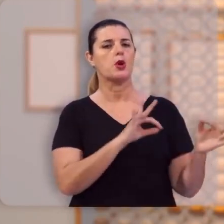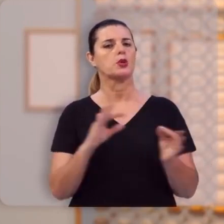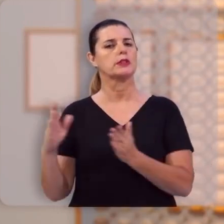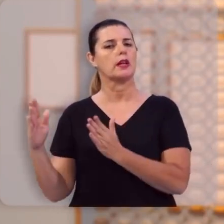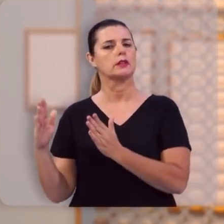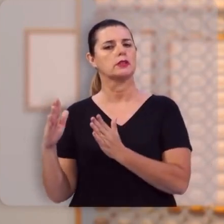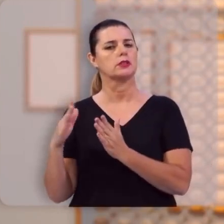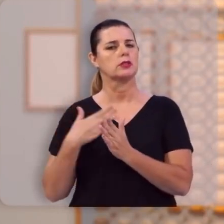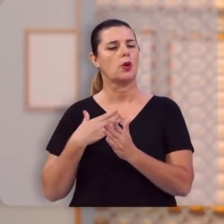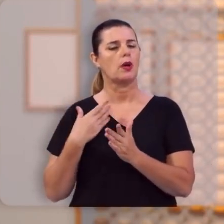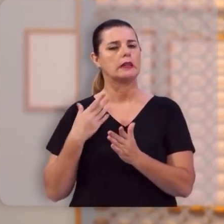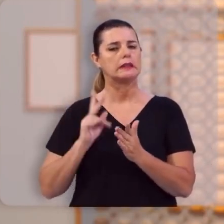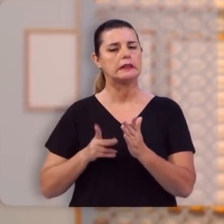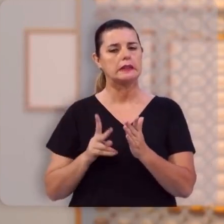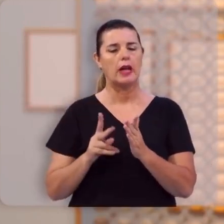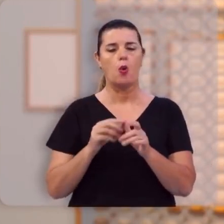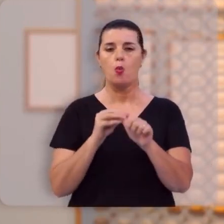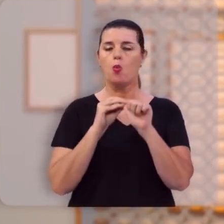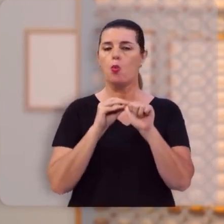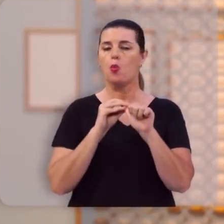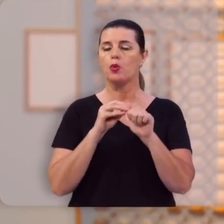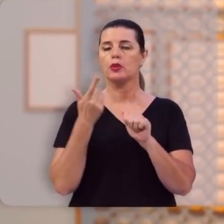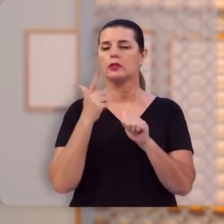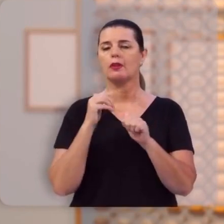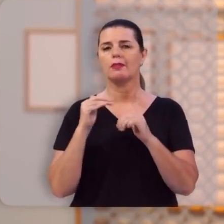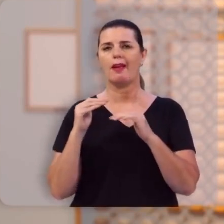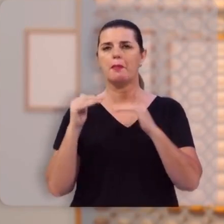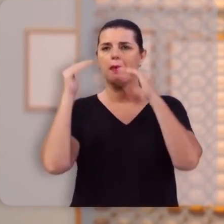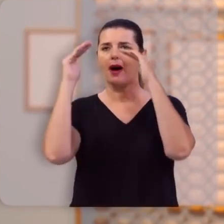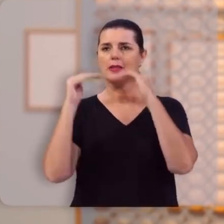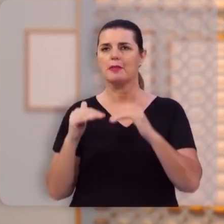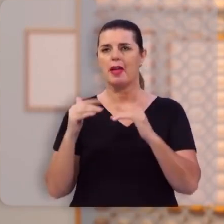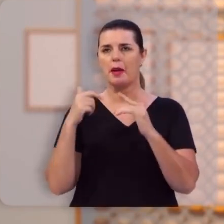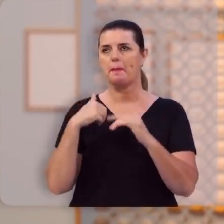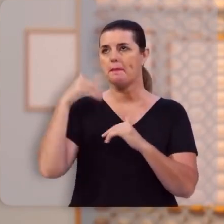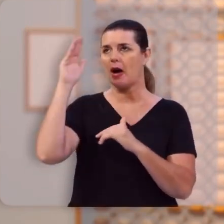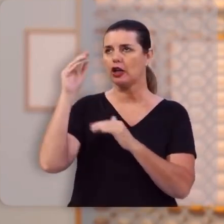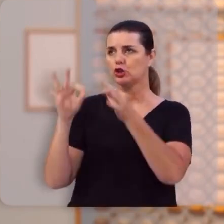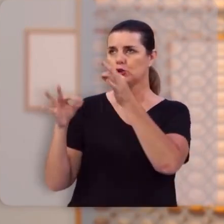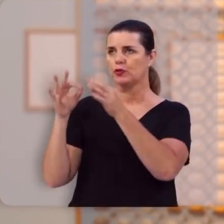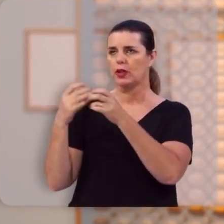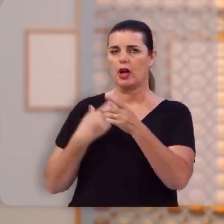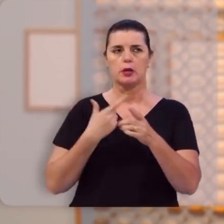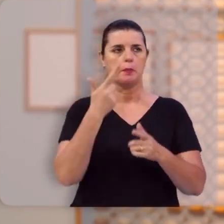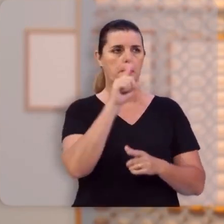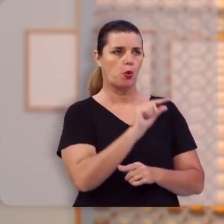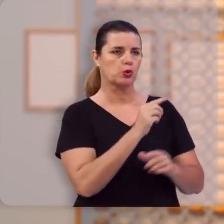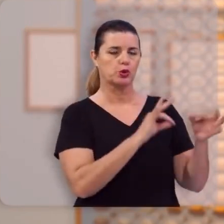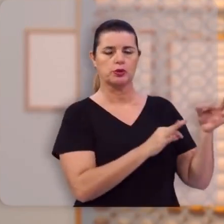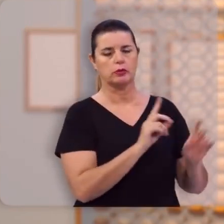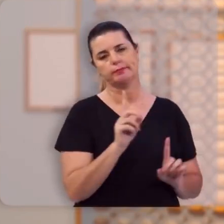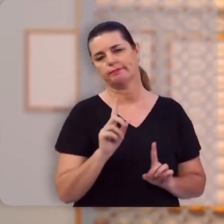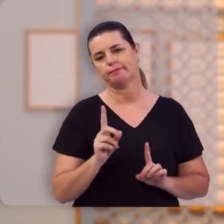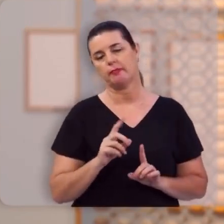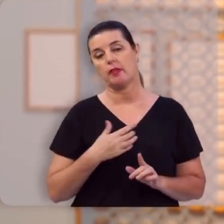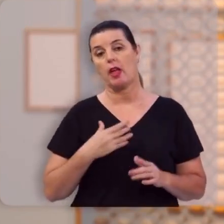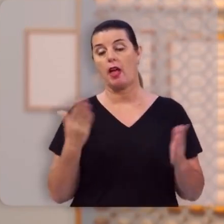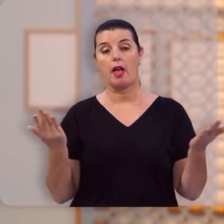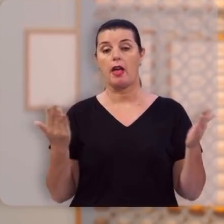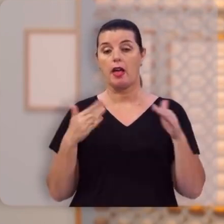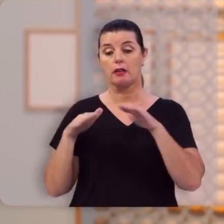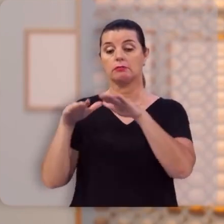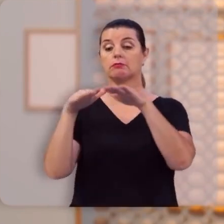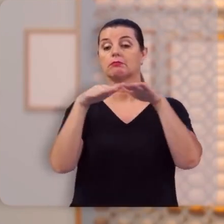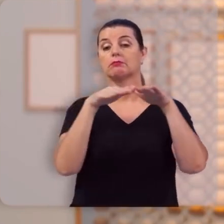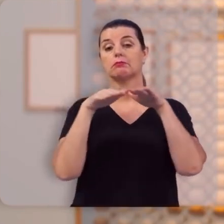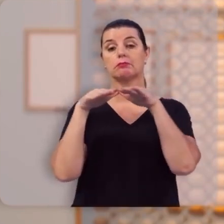Único, irrepetível. Não tem graus, não tem ninguém mais justificado que outro. É um ato que